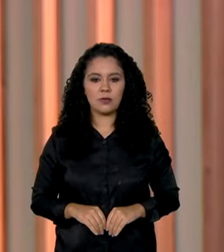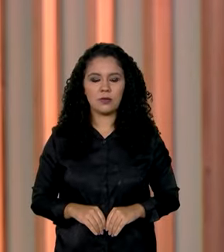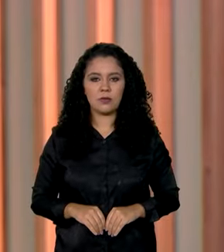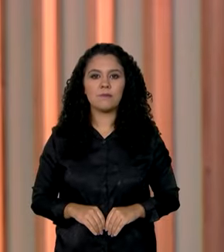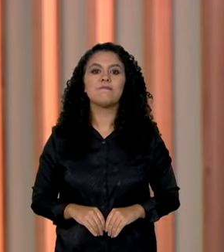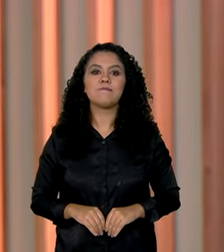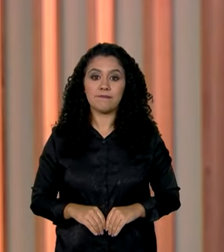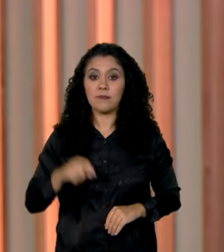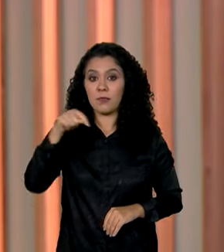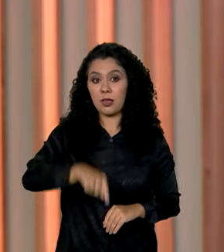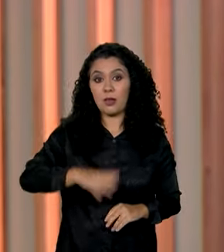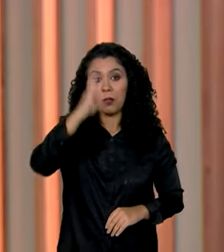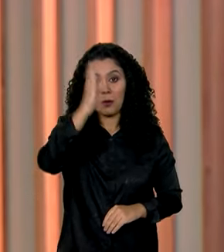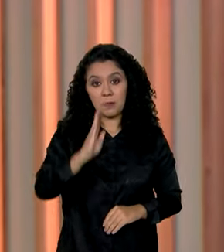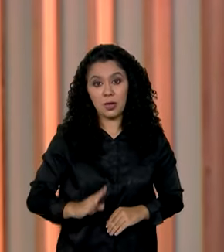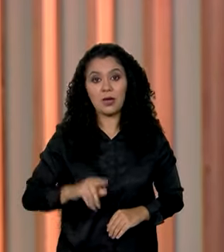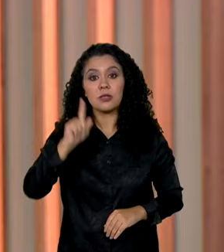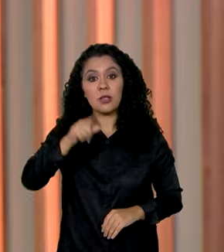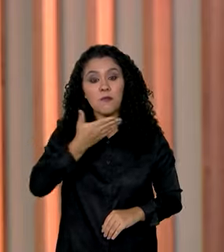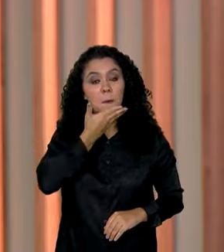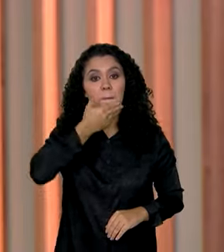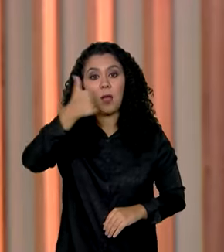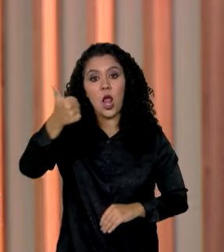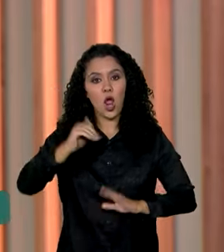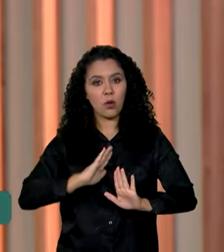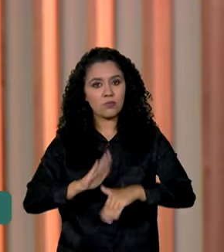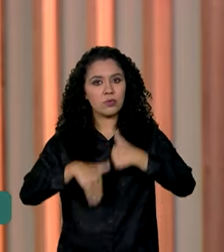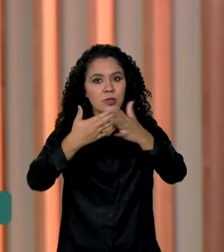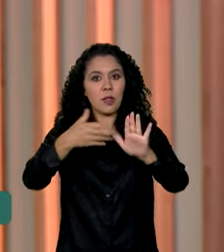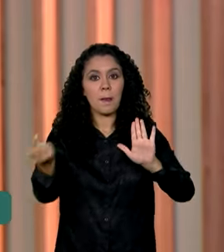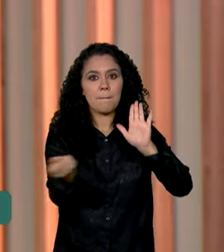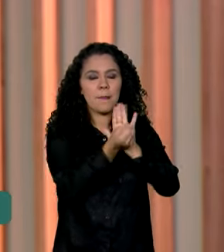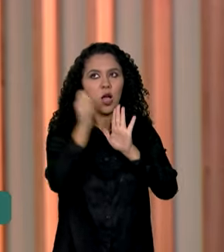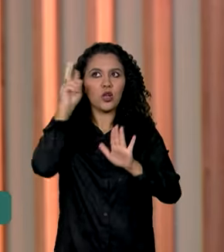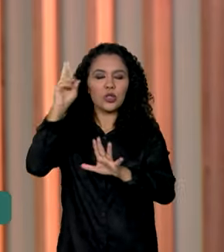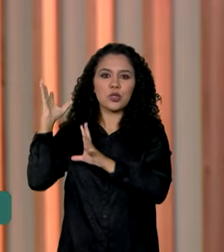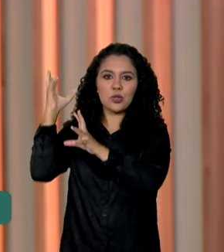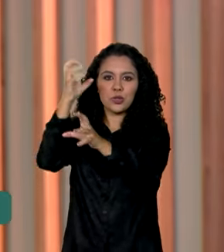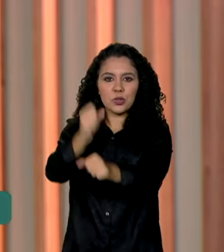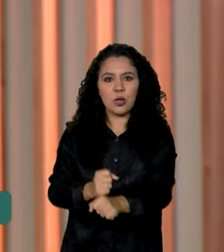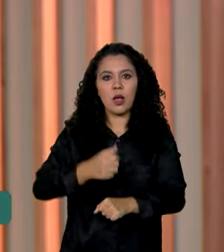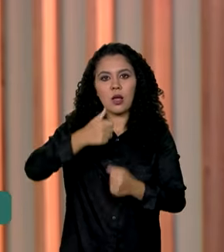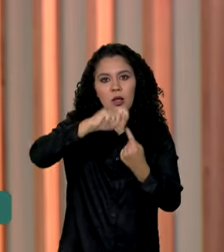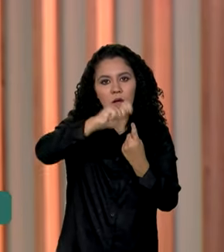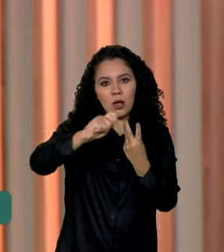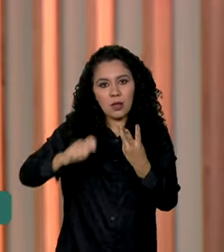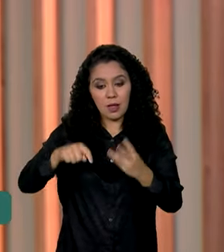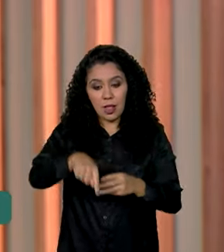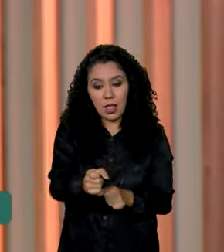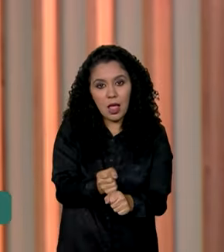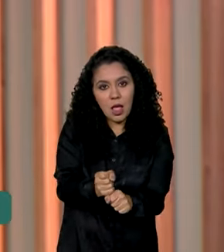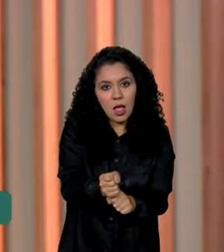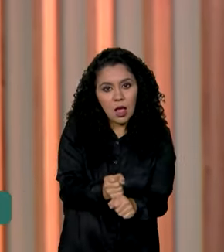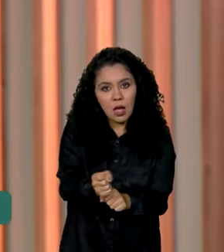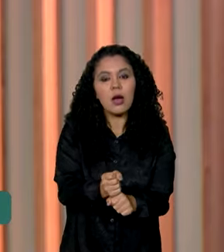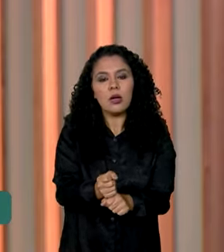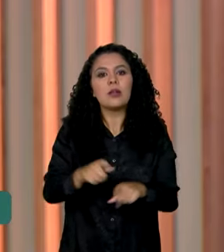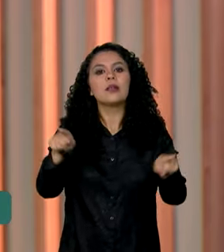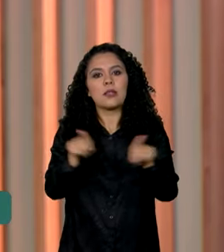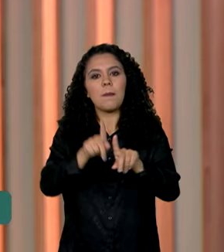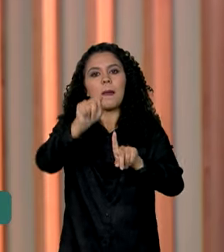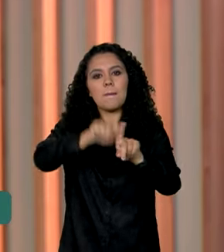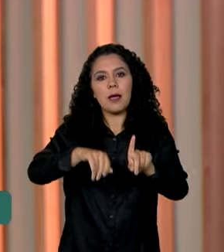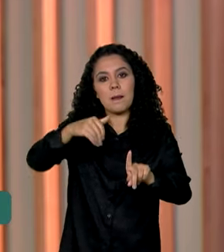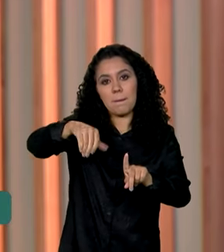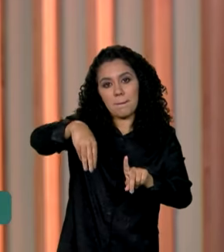E o Brasil teve um dos melhores desempenhos da história no primeiro trimestre deste ano e também em março, quando